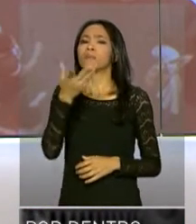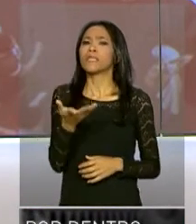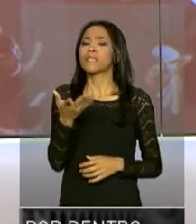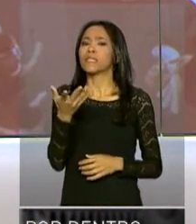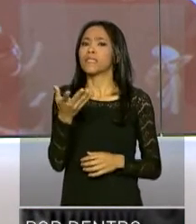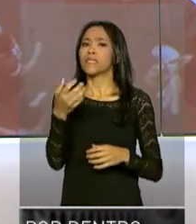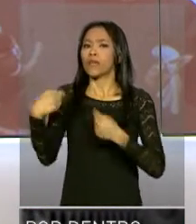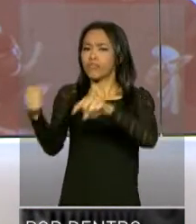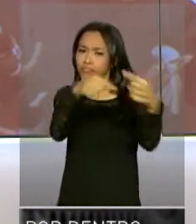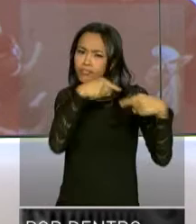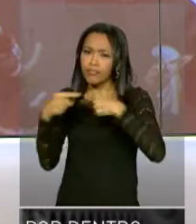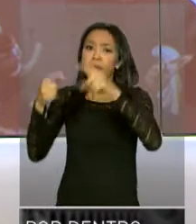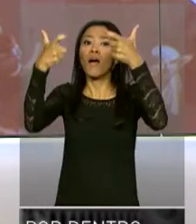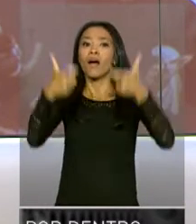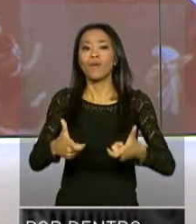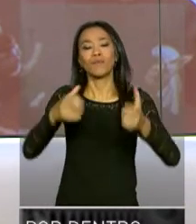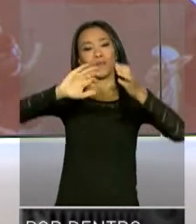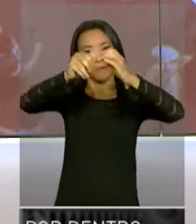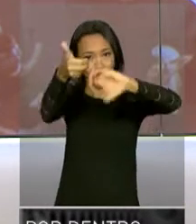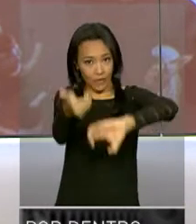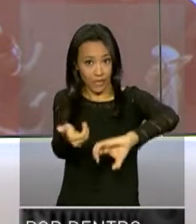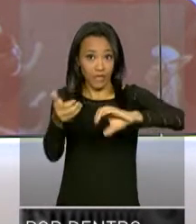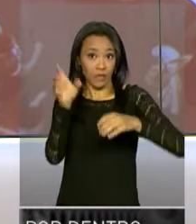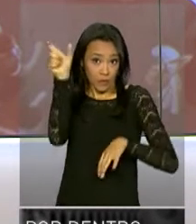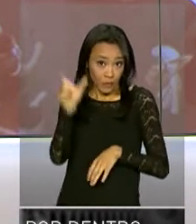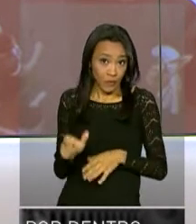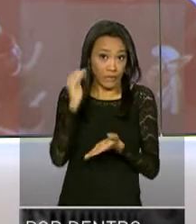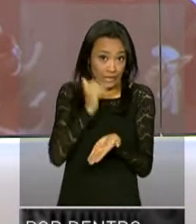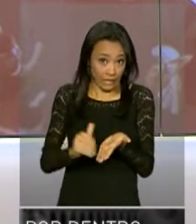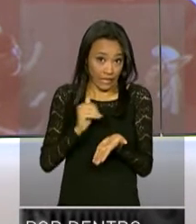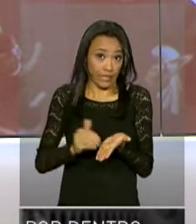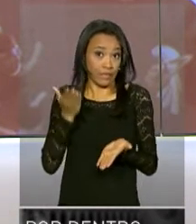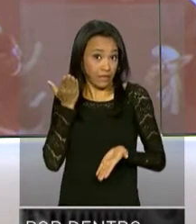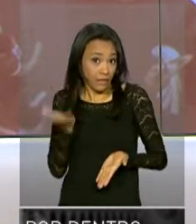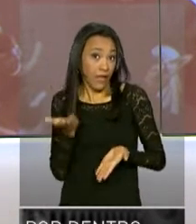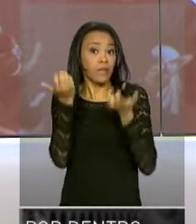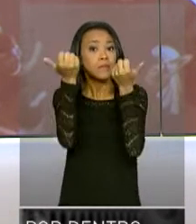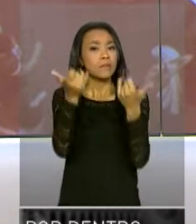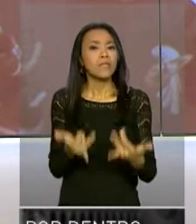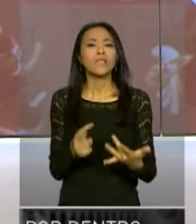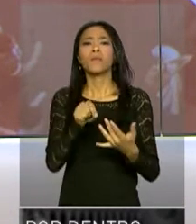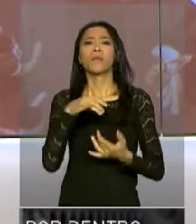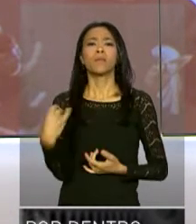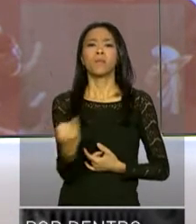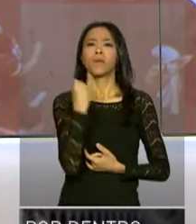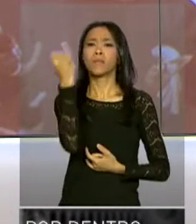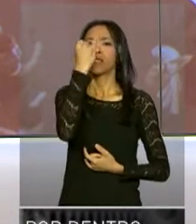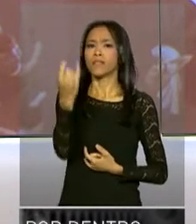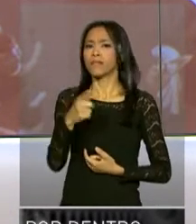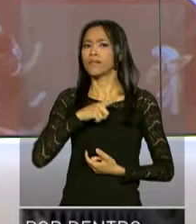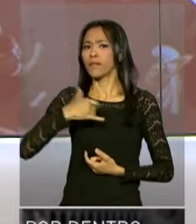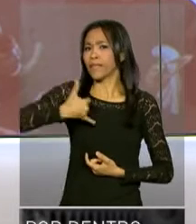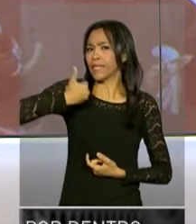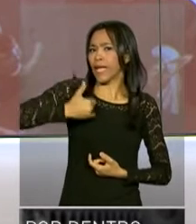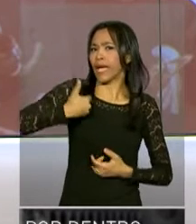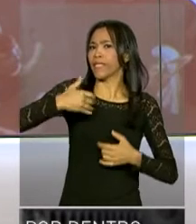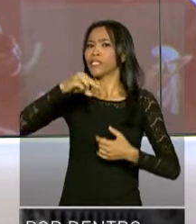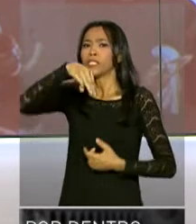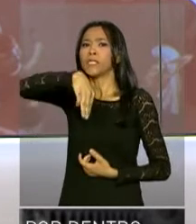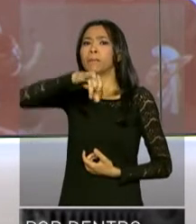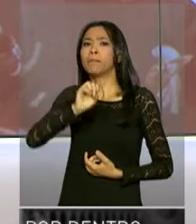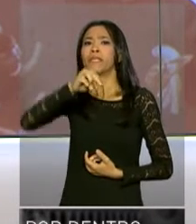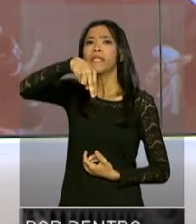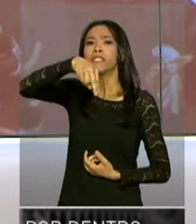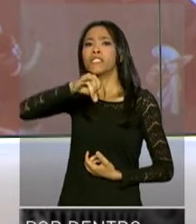discutida no Congresso. O secretário da Previdência Social fala da importância de se ter uma idade mínima para